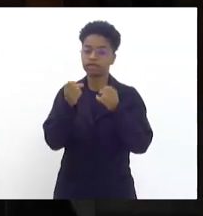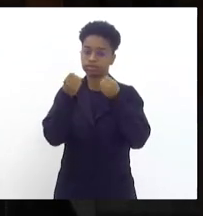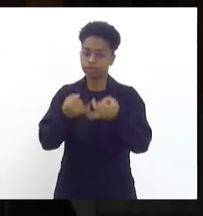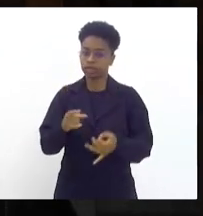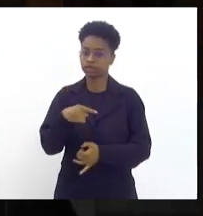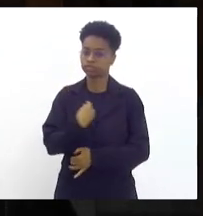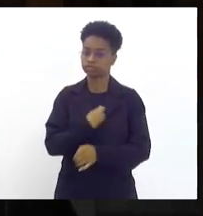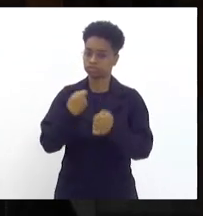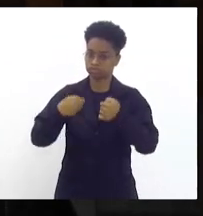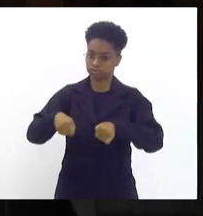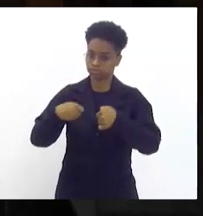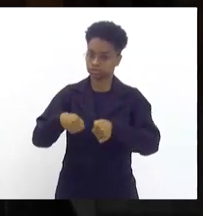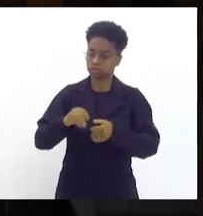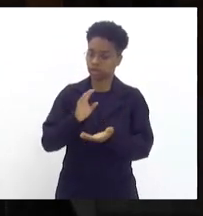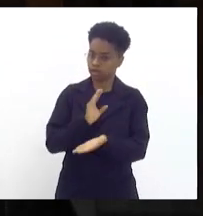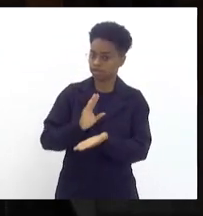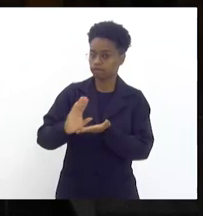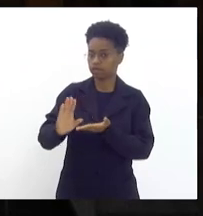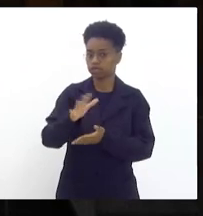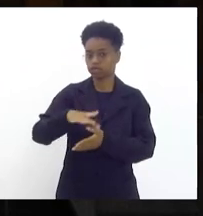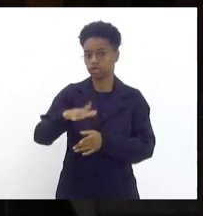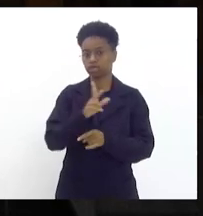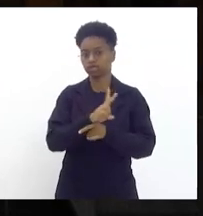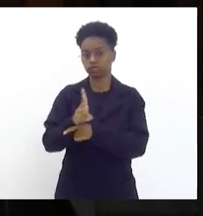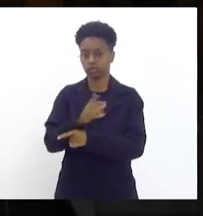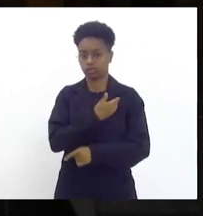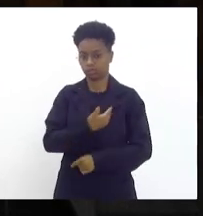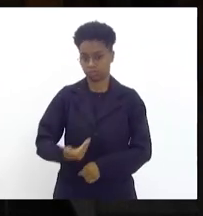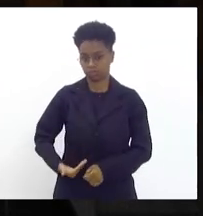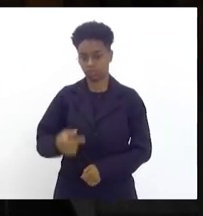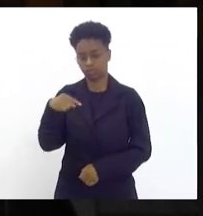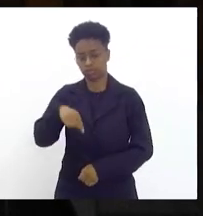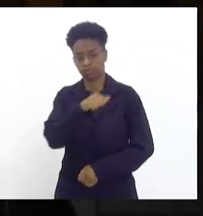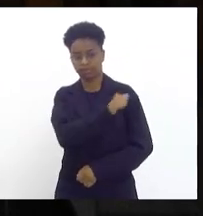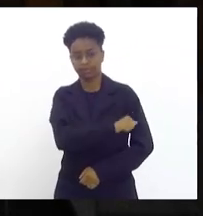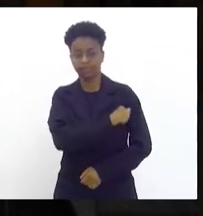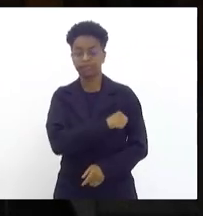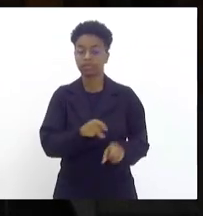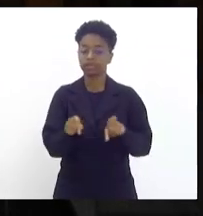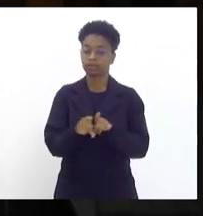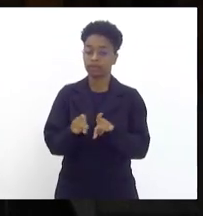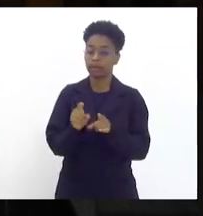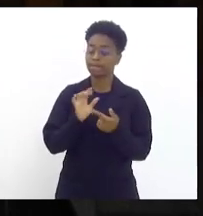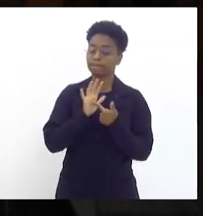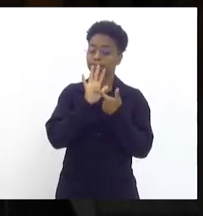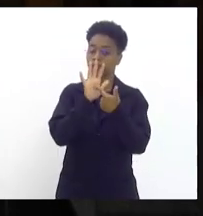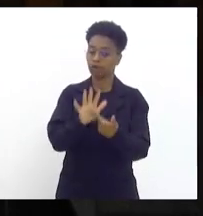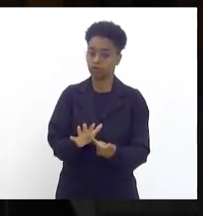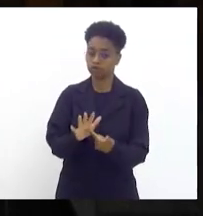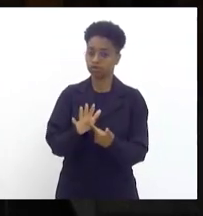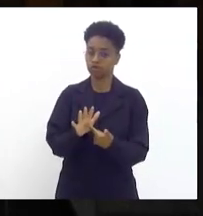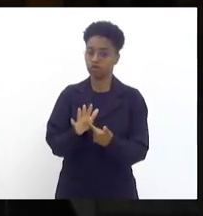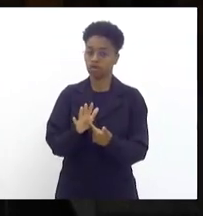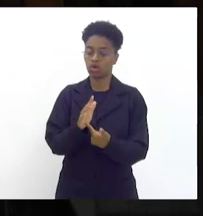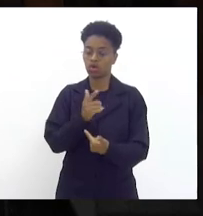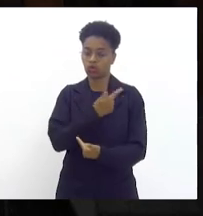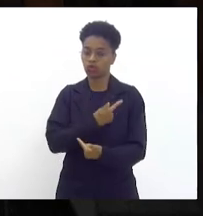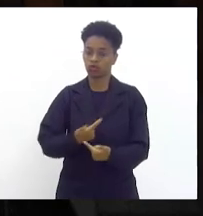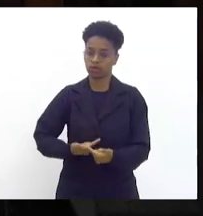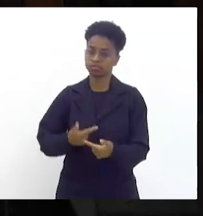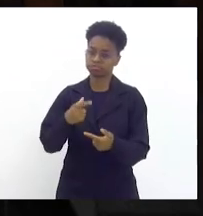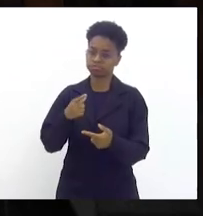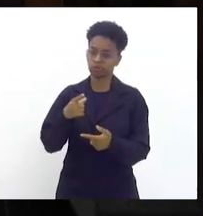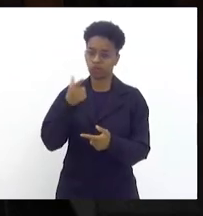nós temos de investir na segurança pública do estado do Rio de Janeiro mas ao mesmo tempo mostra que o governo está no caminho certo